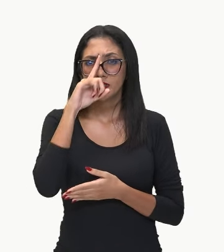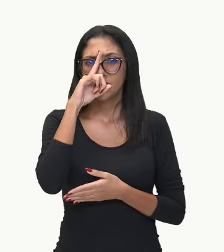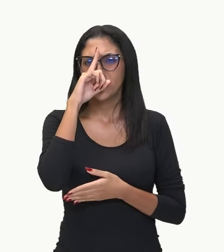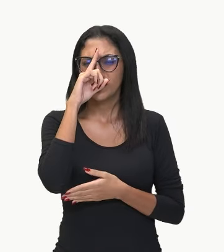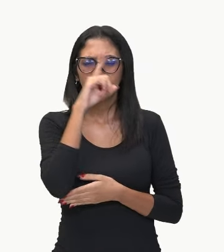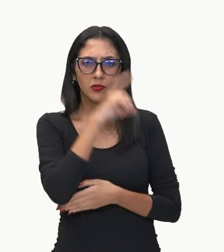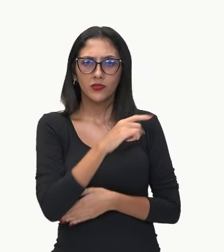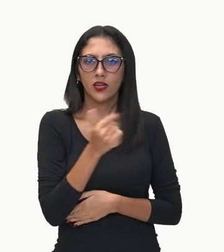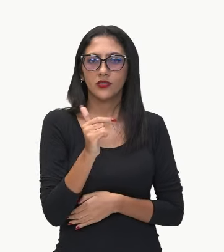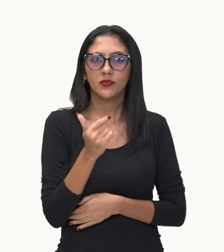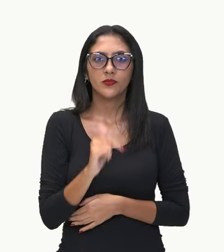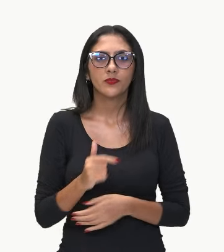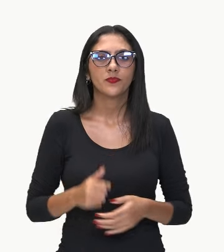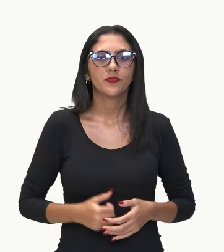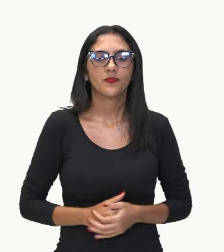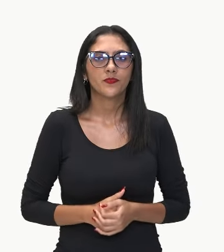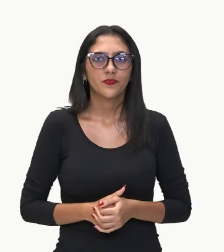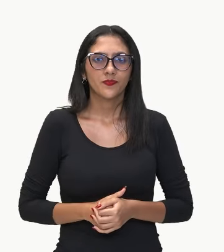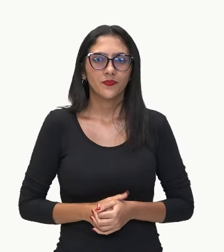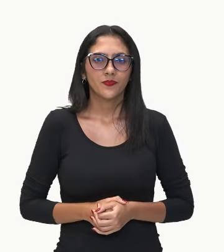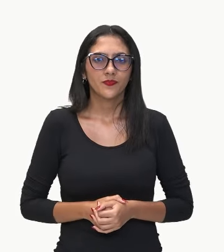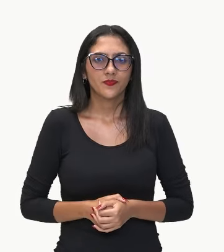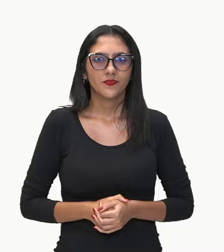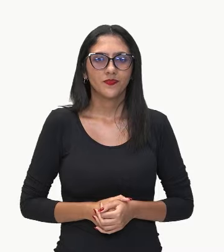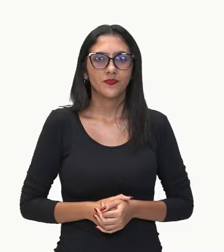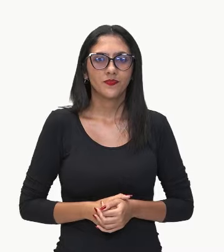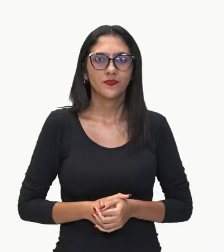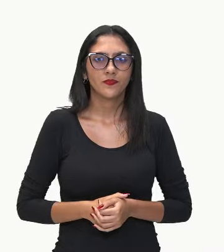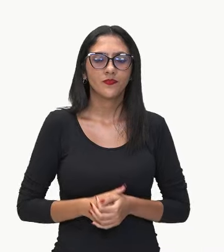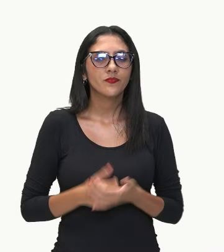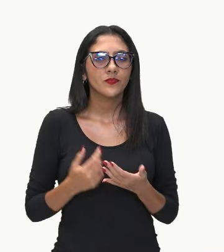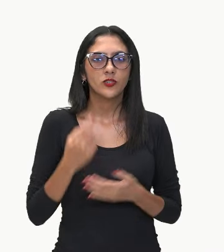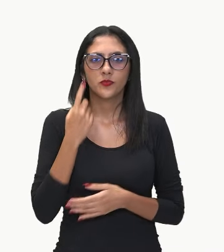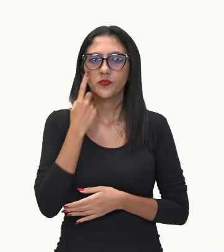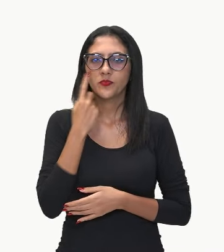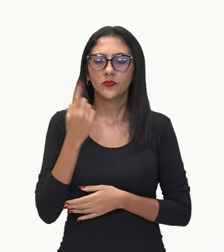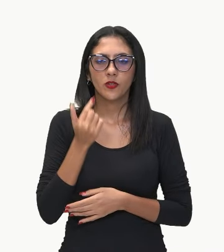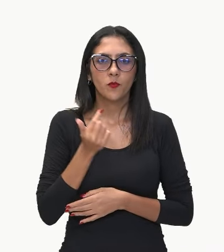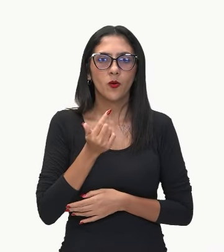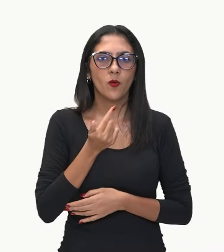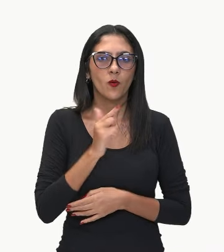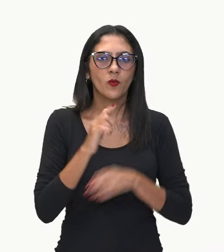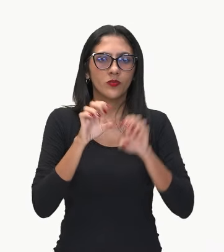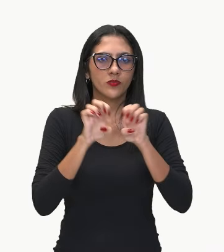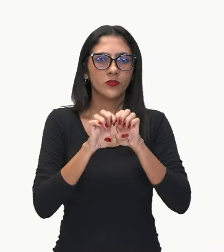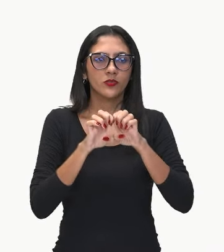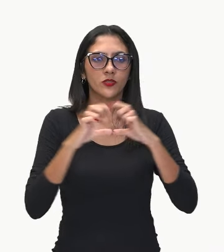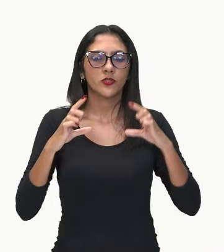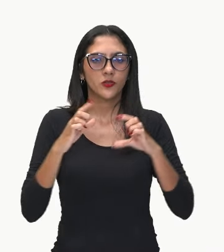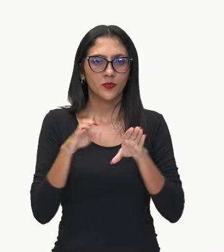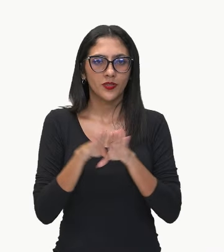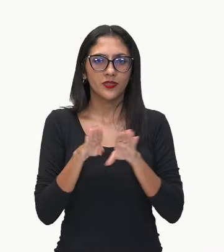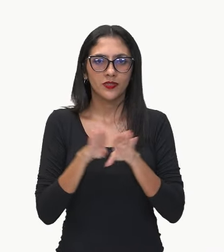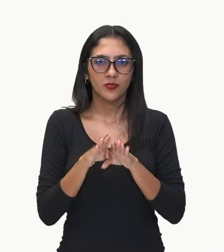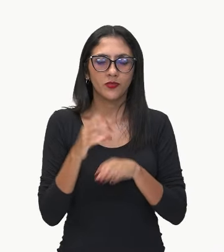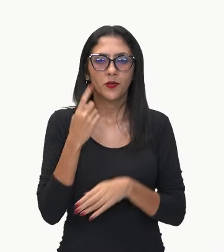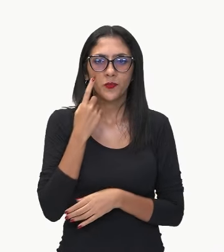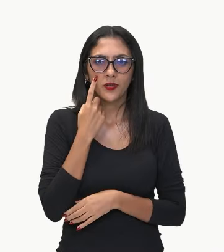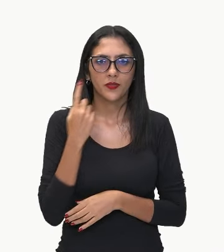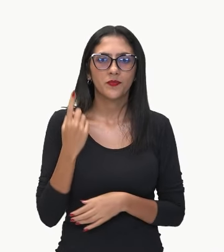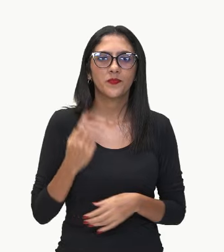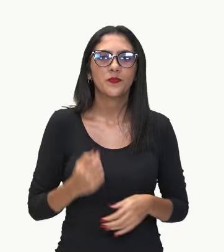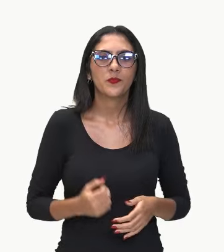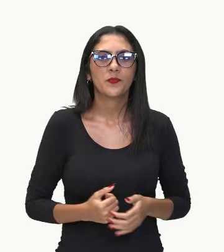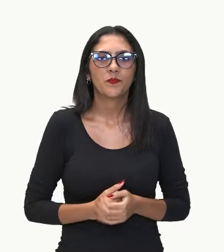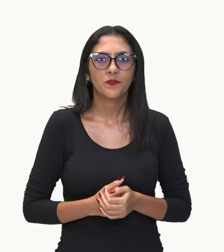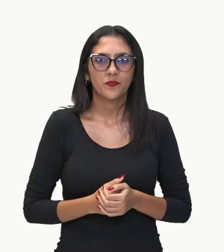para resolvê-las. Então, está aqui uma expressão linda e que nós vamos